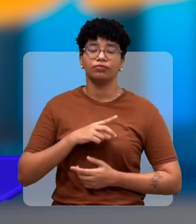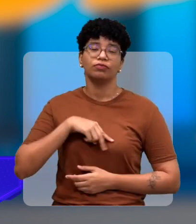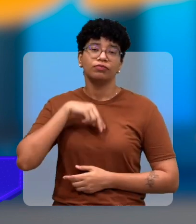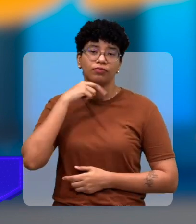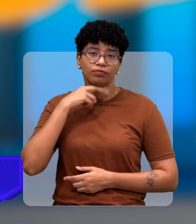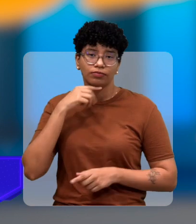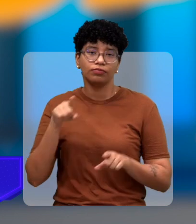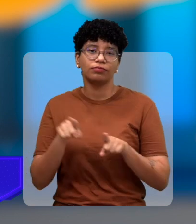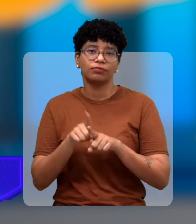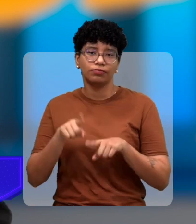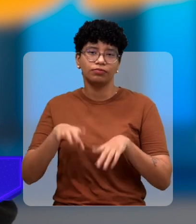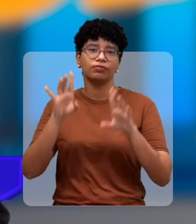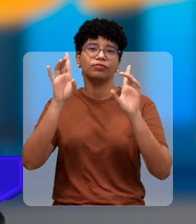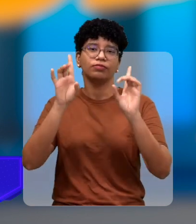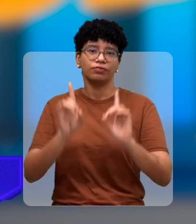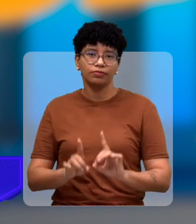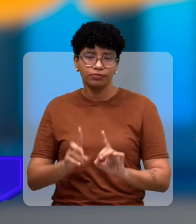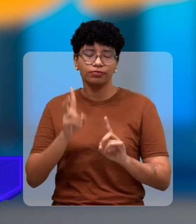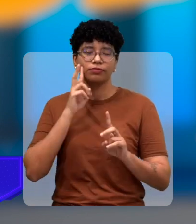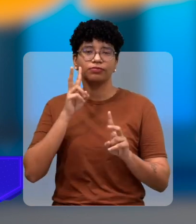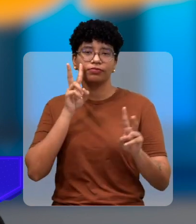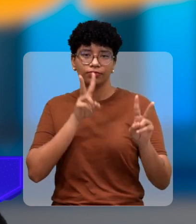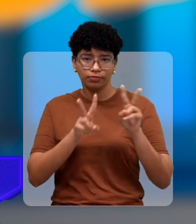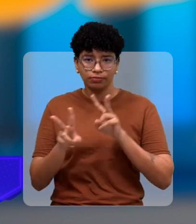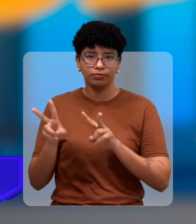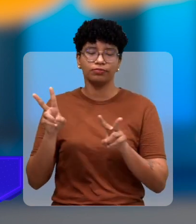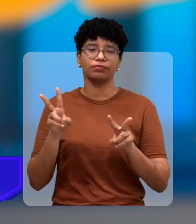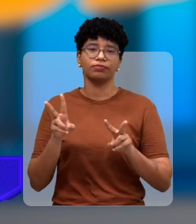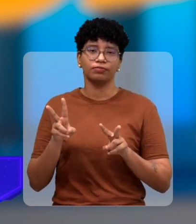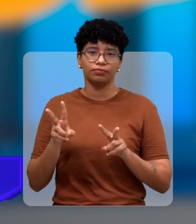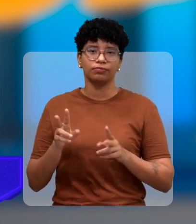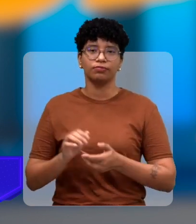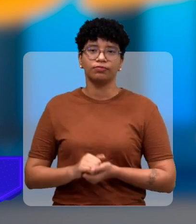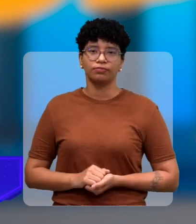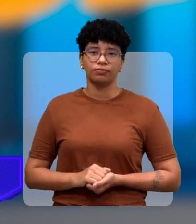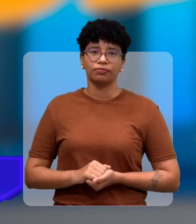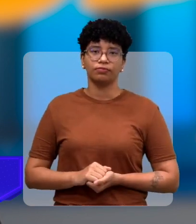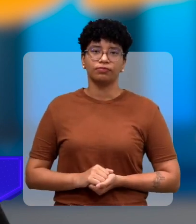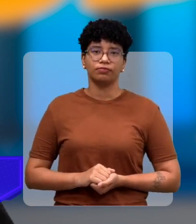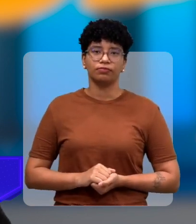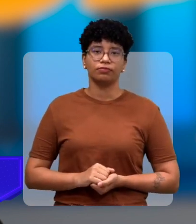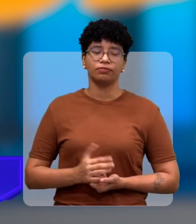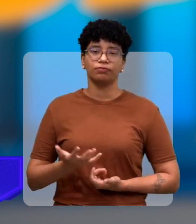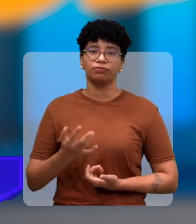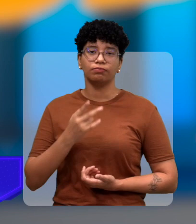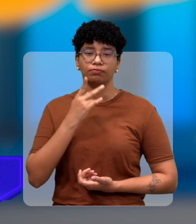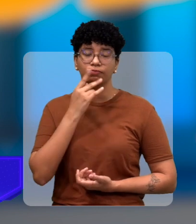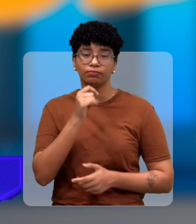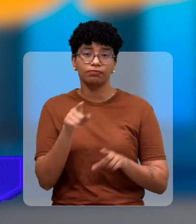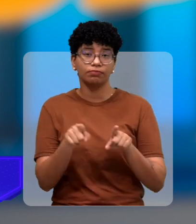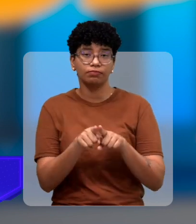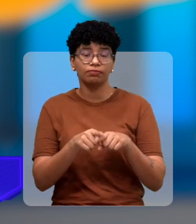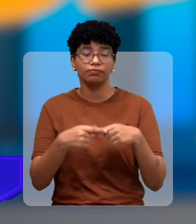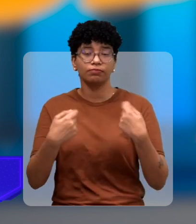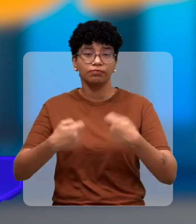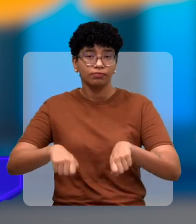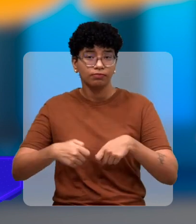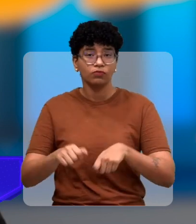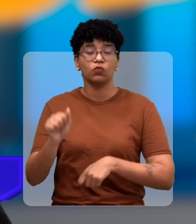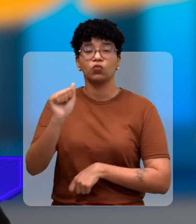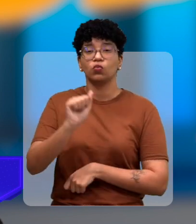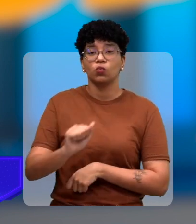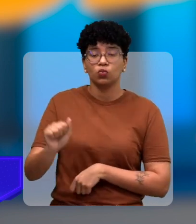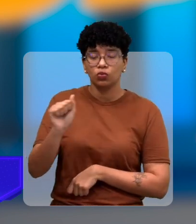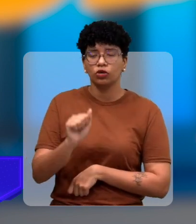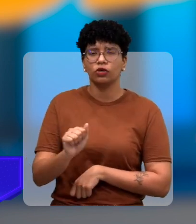deficiente também deficiente visual filho do Daniel e ele diz pai eu nem preciso da associação